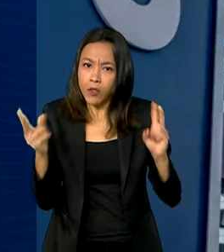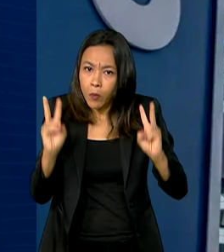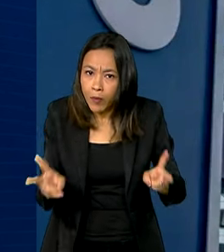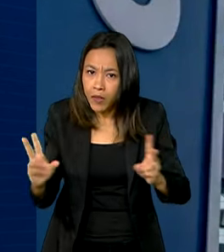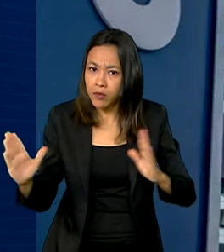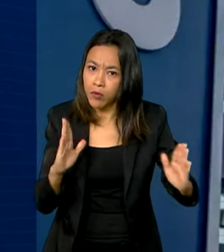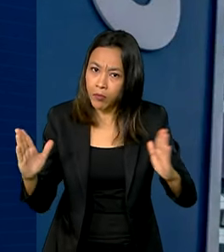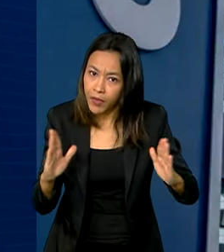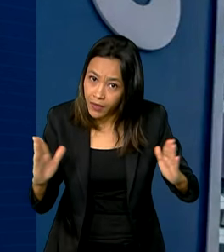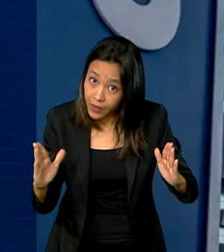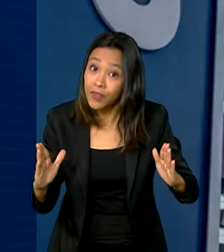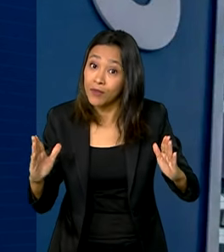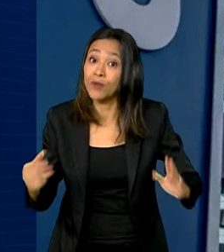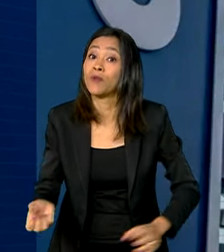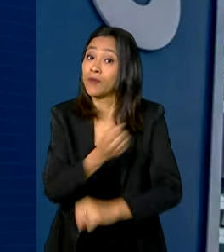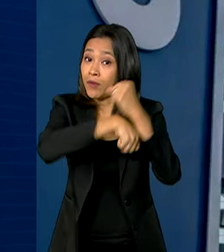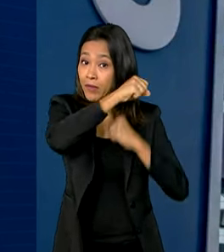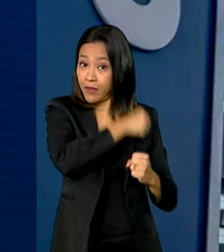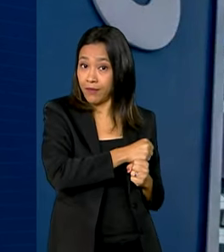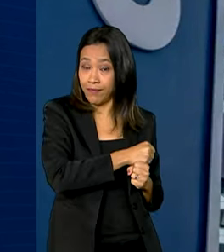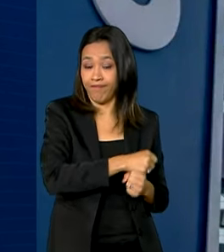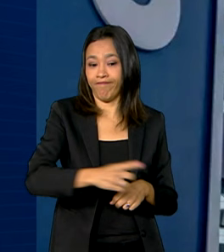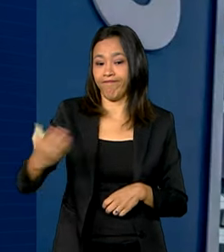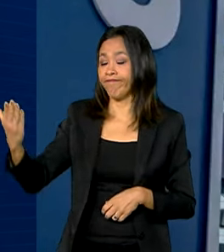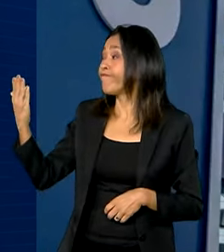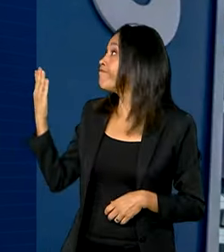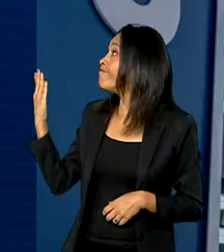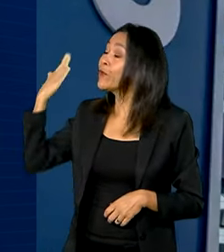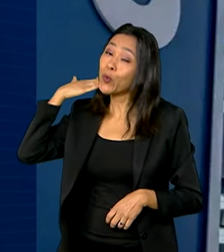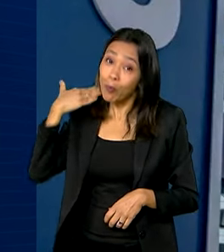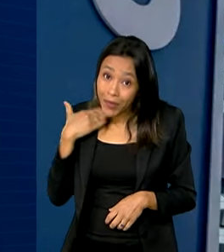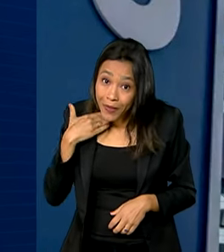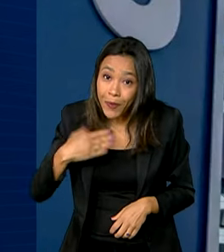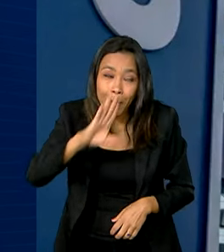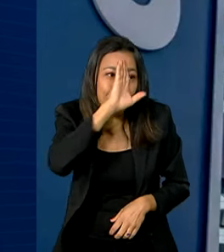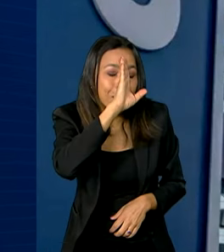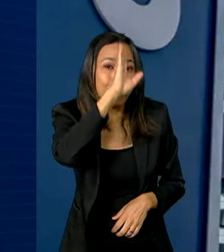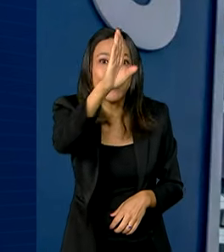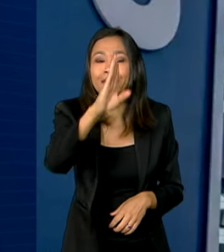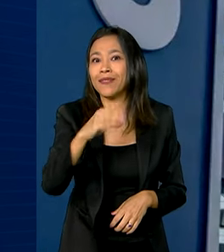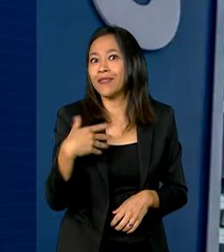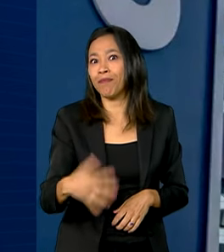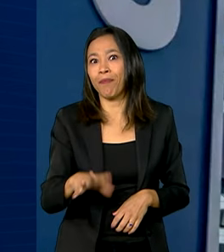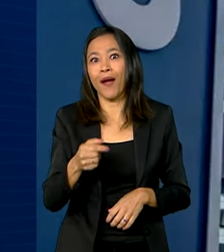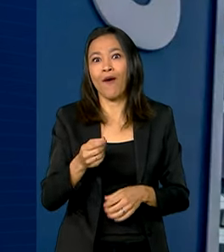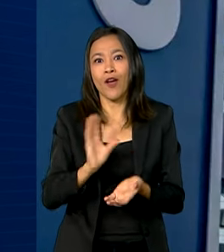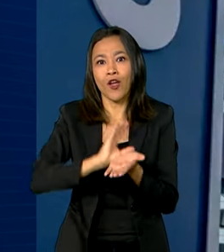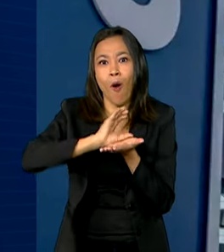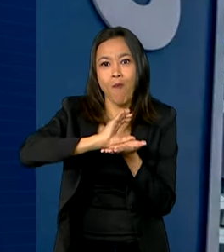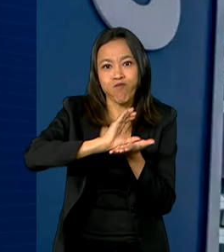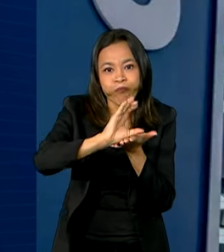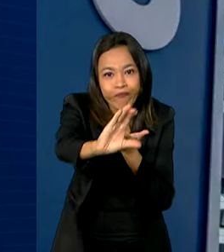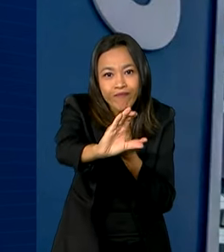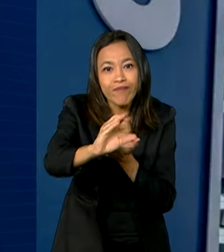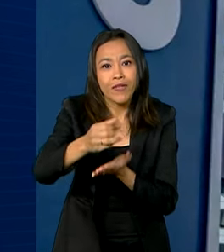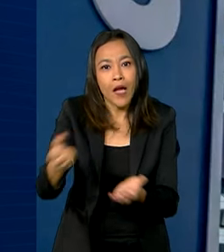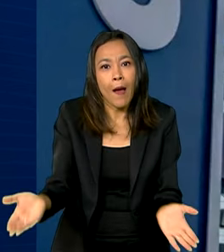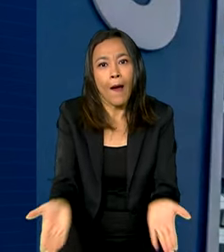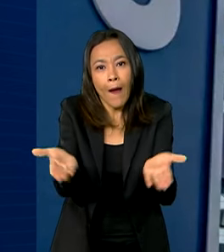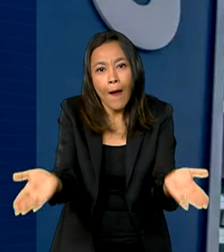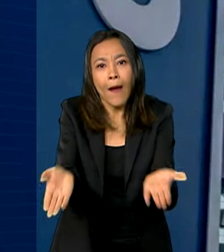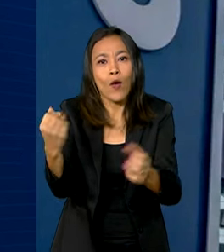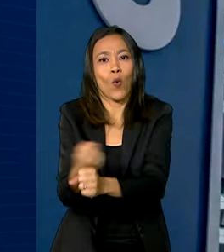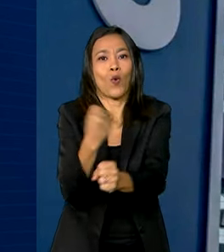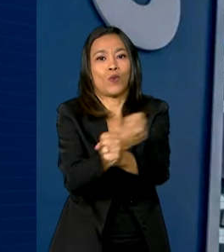período de 2023. O banco é o principal financiador do Minha Casa Minha Vida, que ao longo